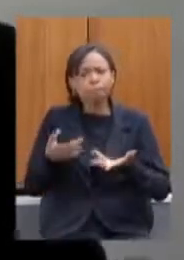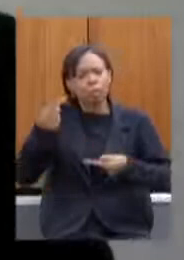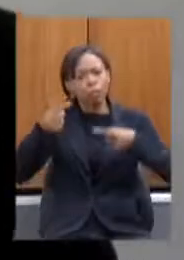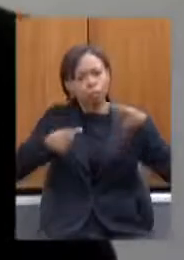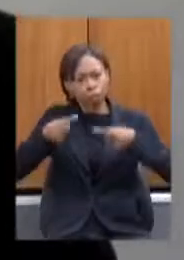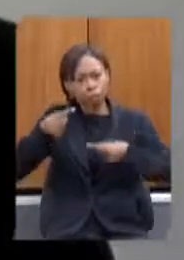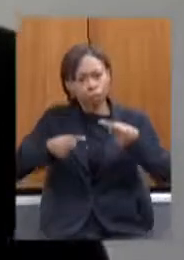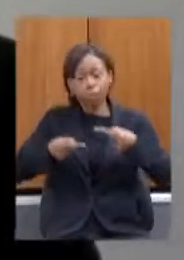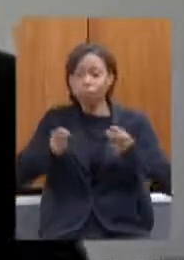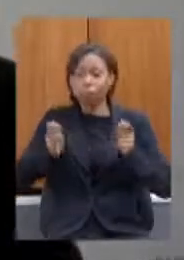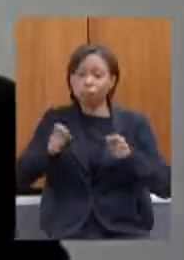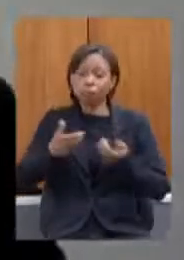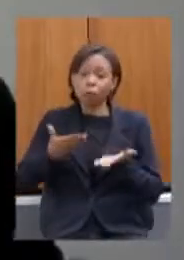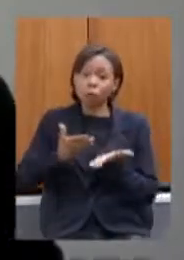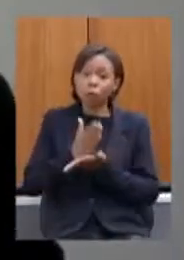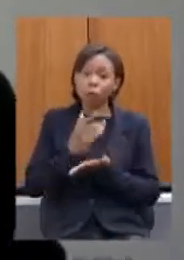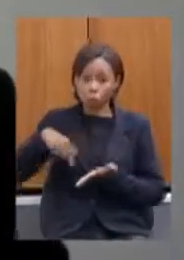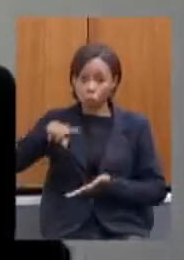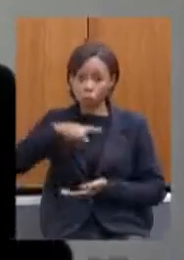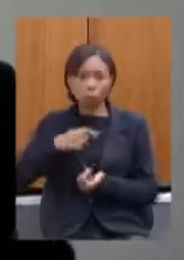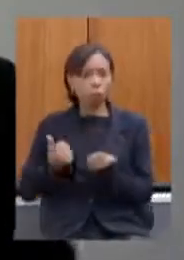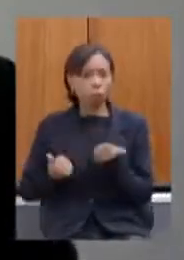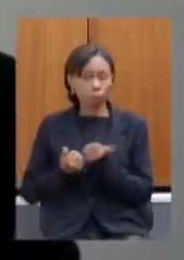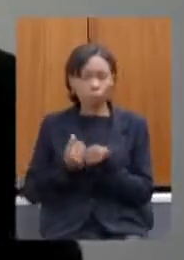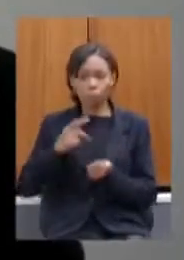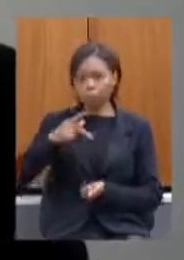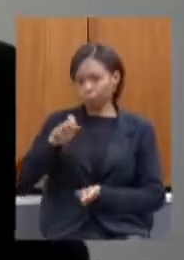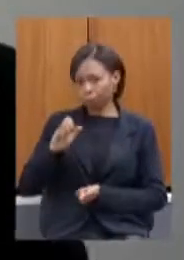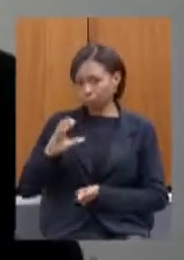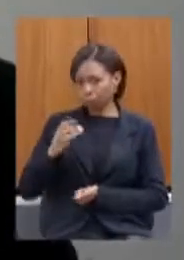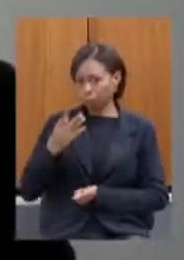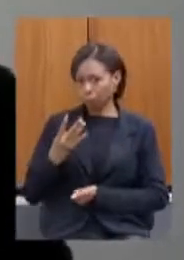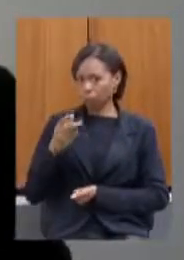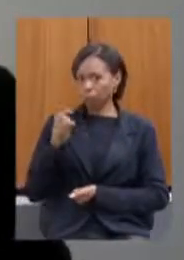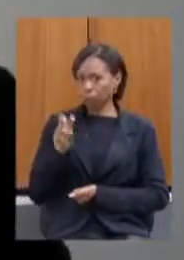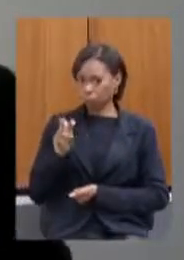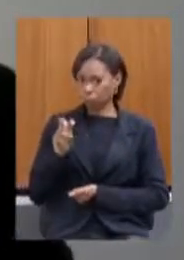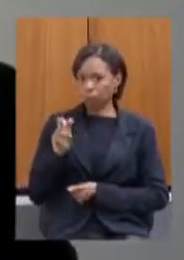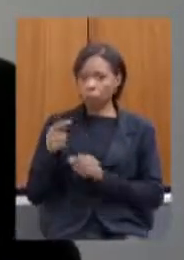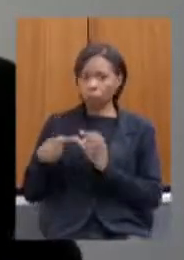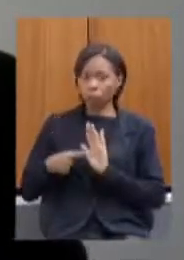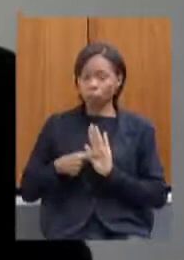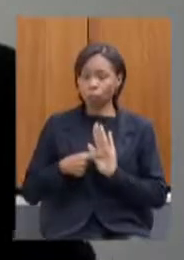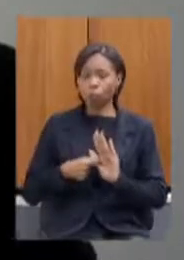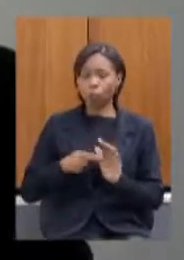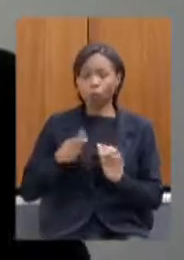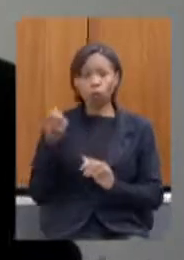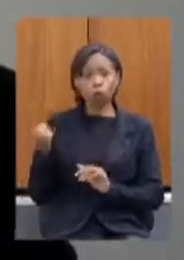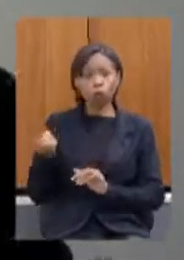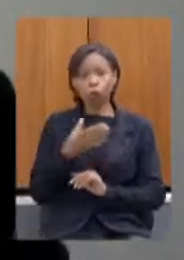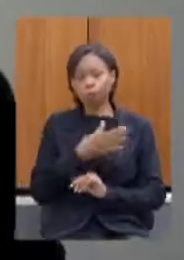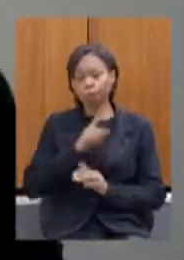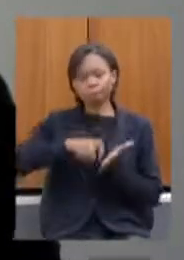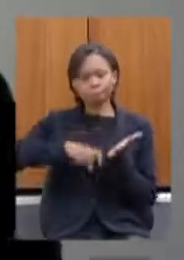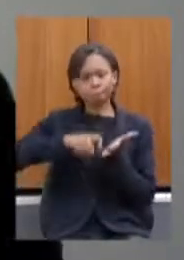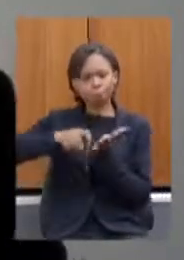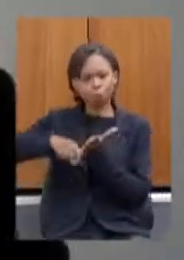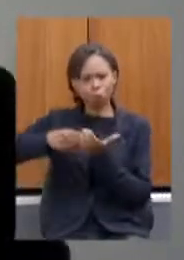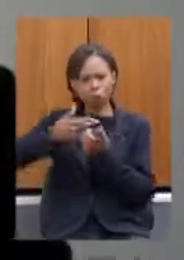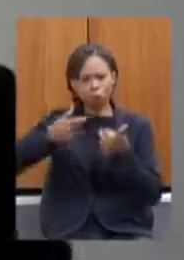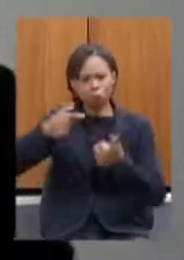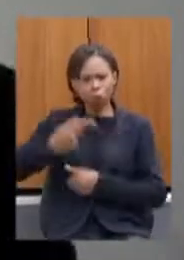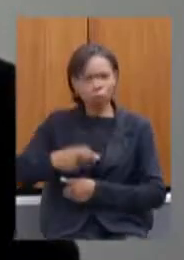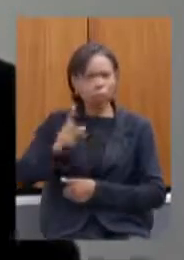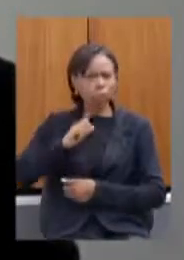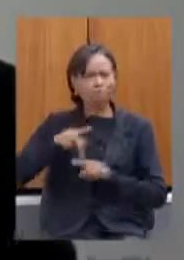seja aprovada apoiamos a PEC 45 que traz uma nova visão tributária para o estado ela precisa de